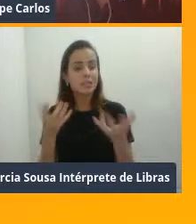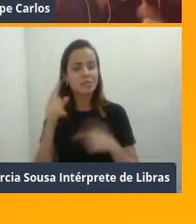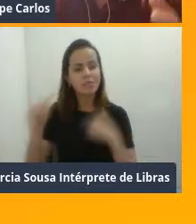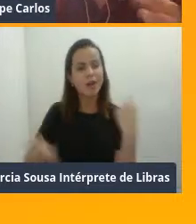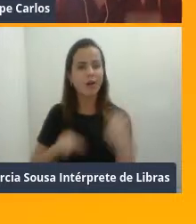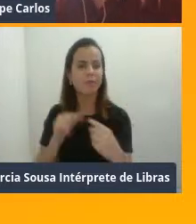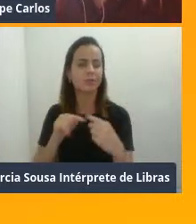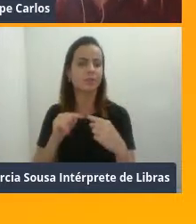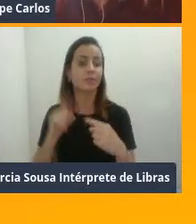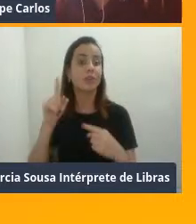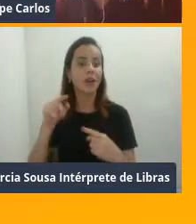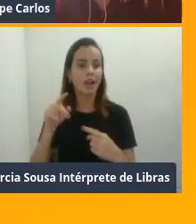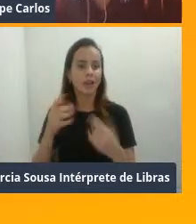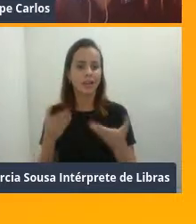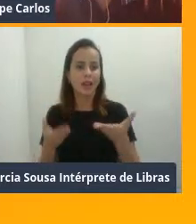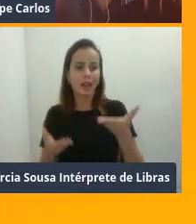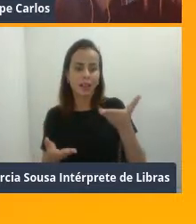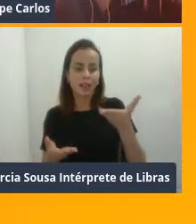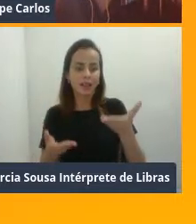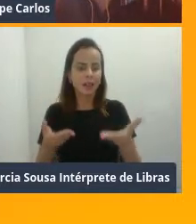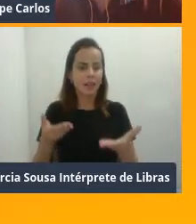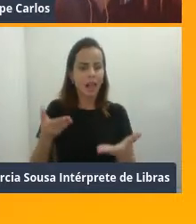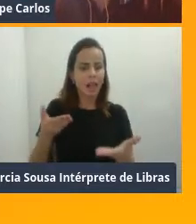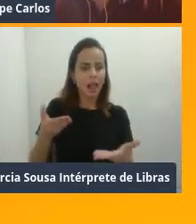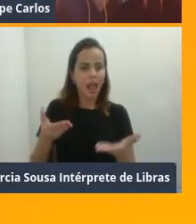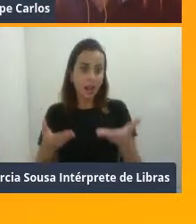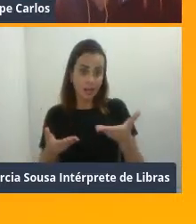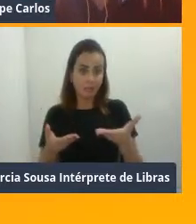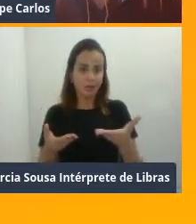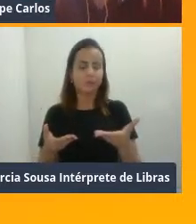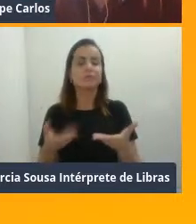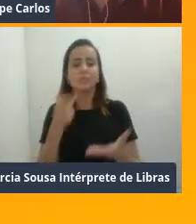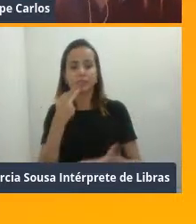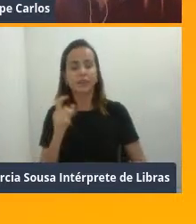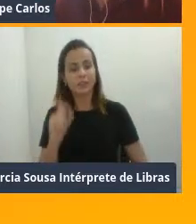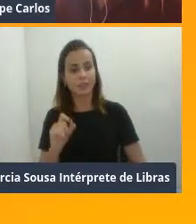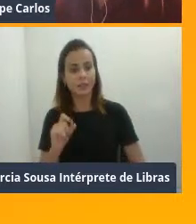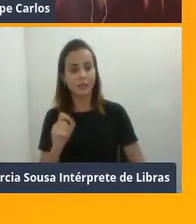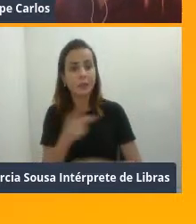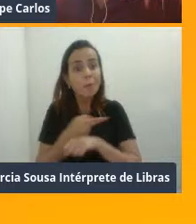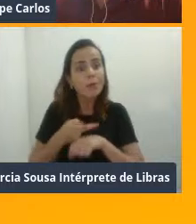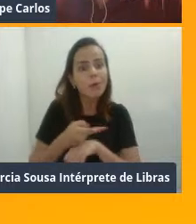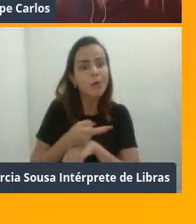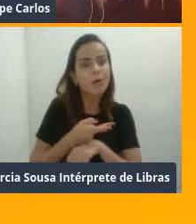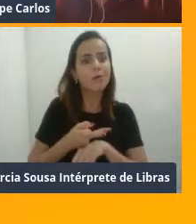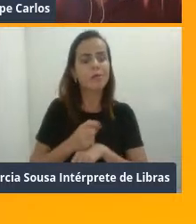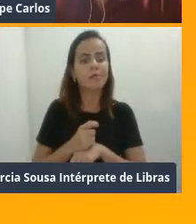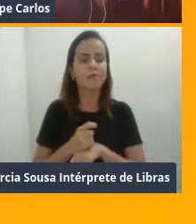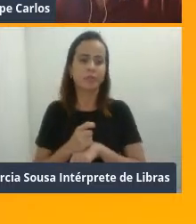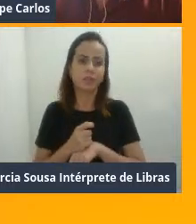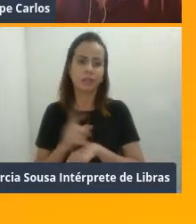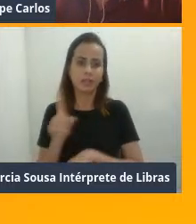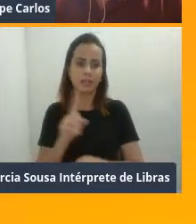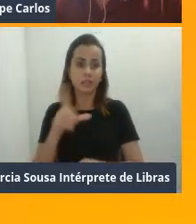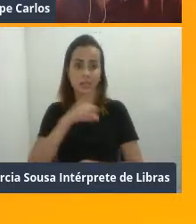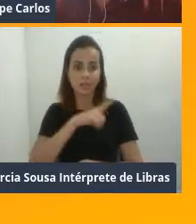é ser equilibrado, certo? Então, a gente diz que no CrossFit, a gente procura não ter ponto fraco, certo? Se